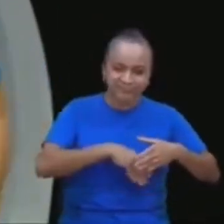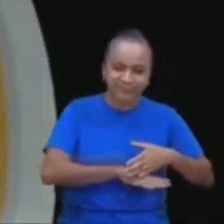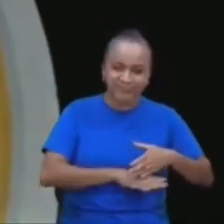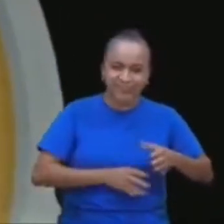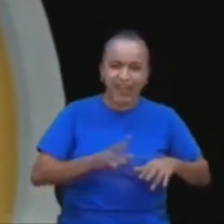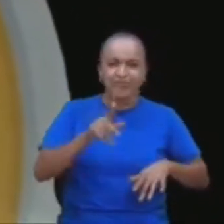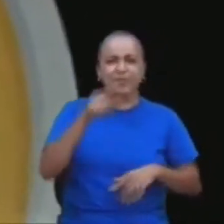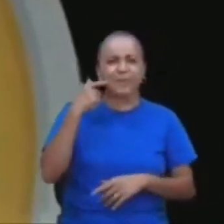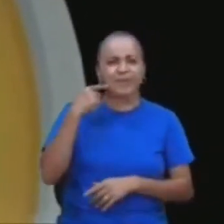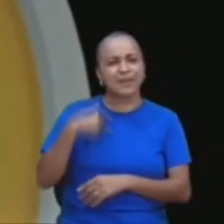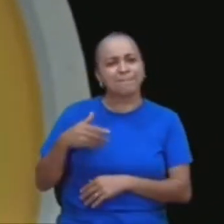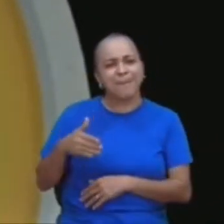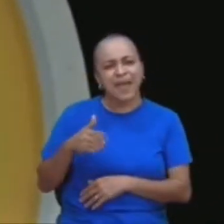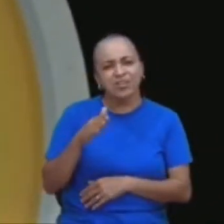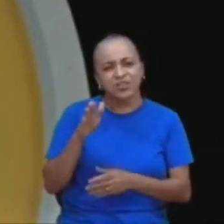em que?